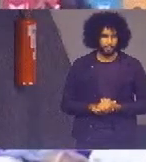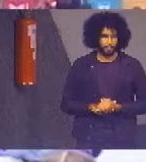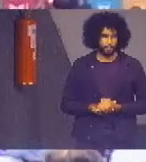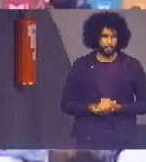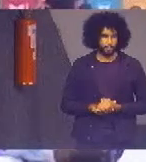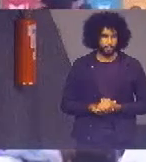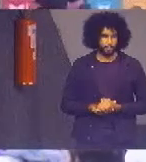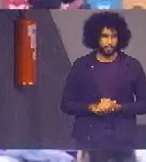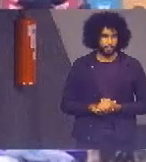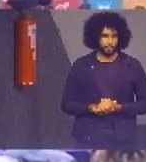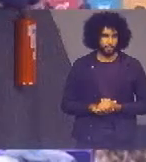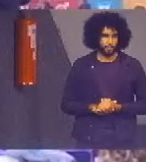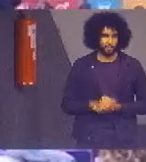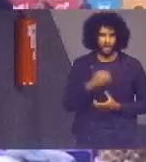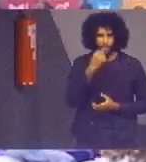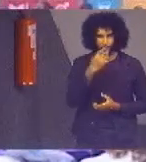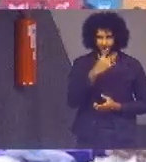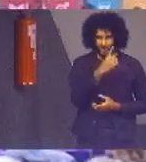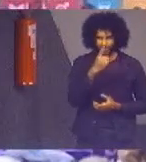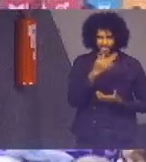Bom dia.